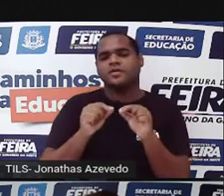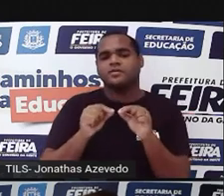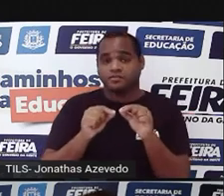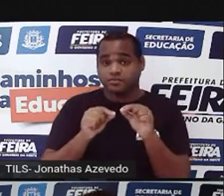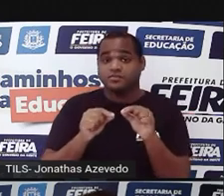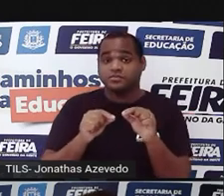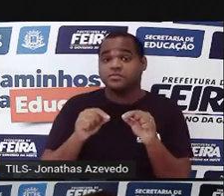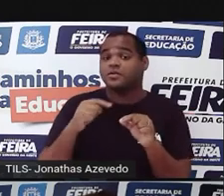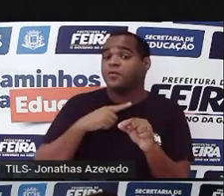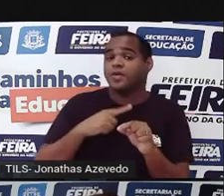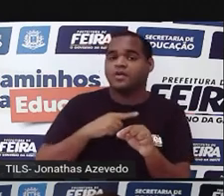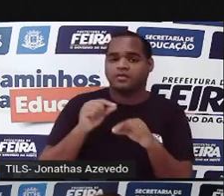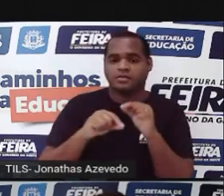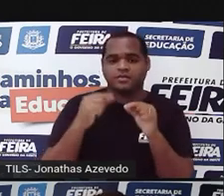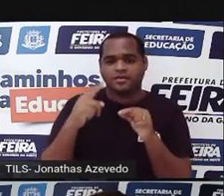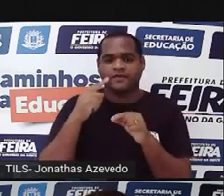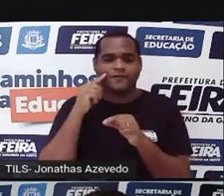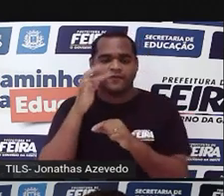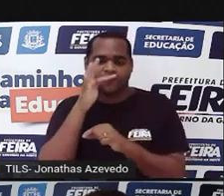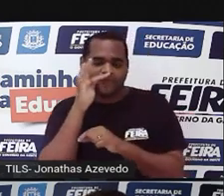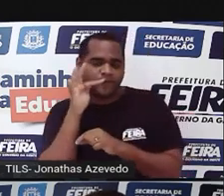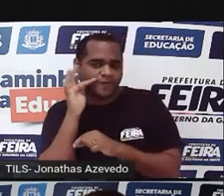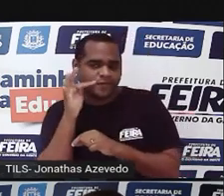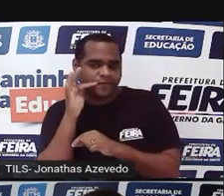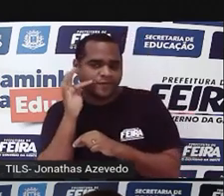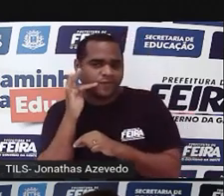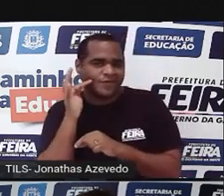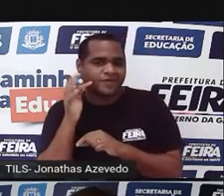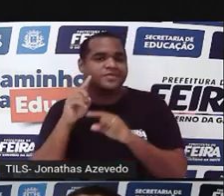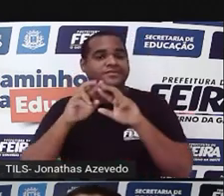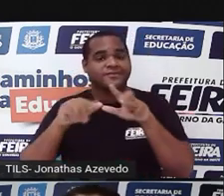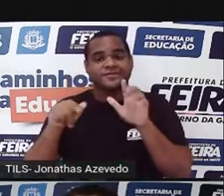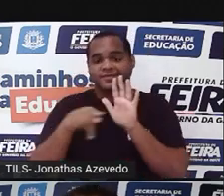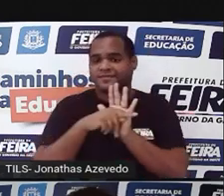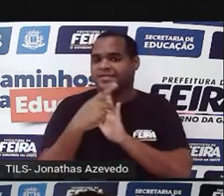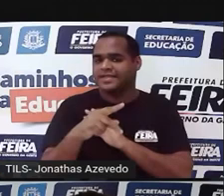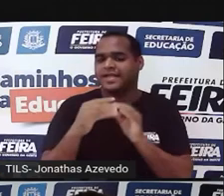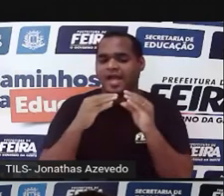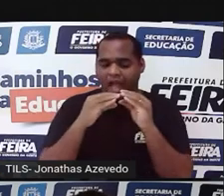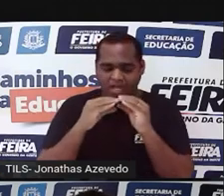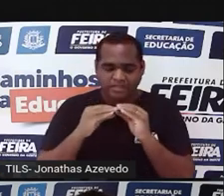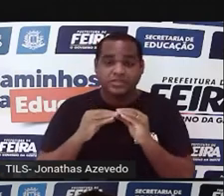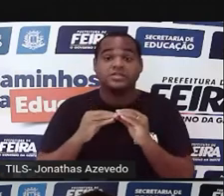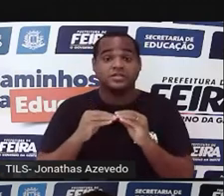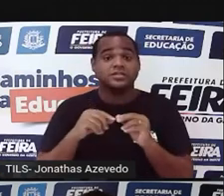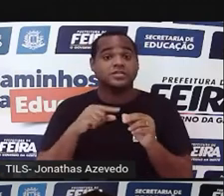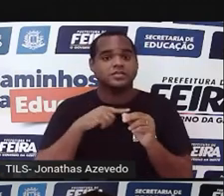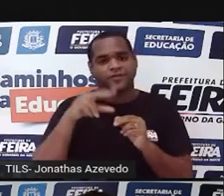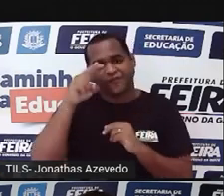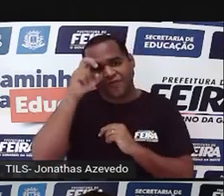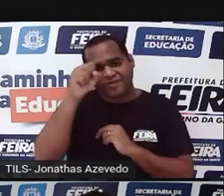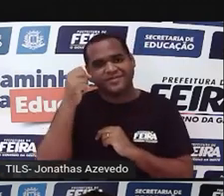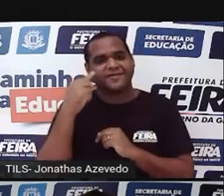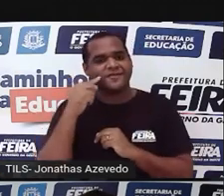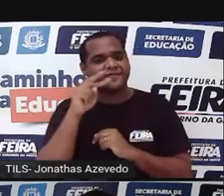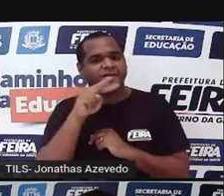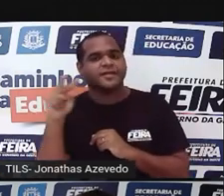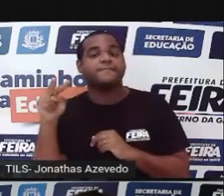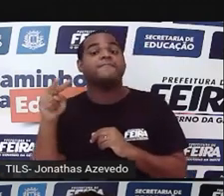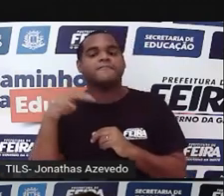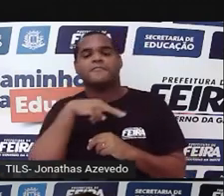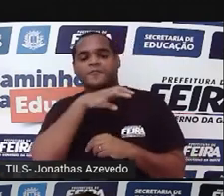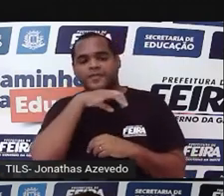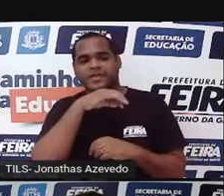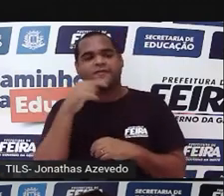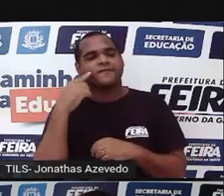O próprio fruto já é uma estratégia da planta. O fruto é carnoso justamente pra chamar a atenção dos animais.